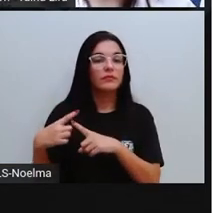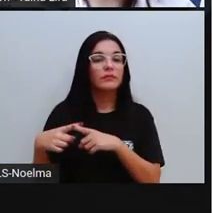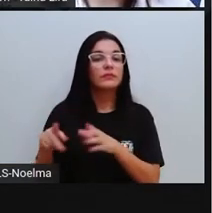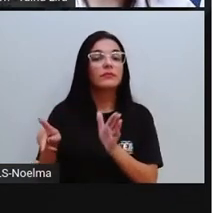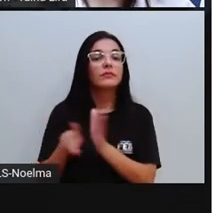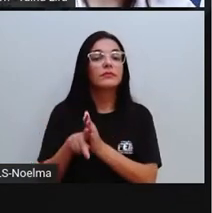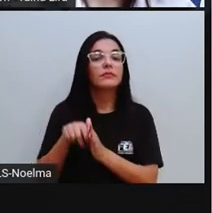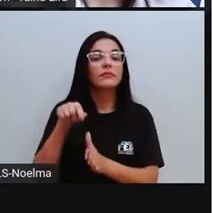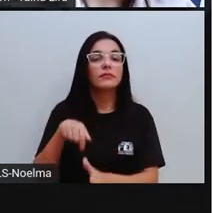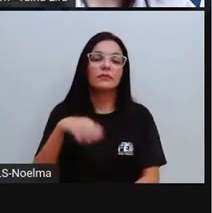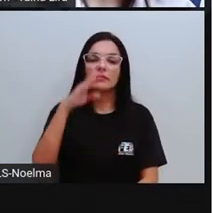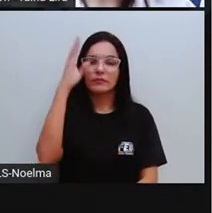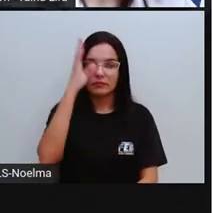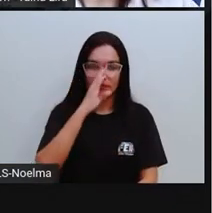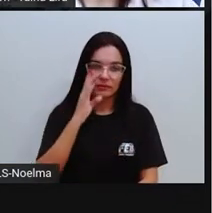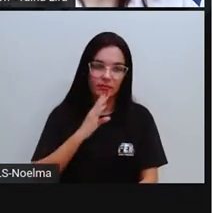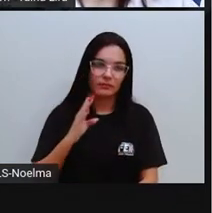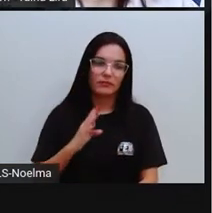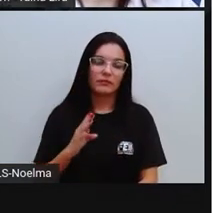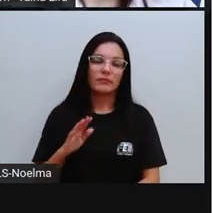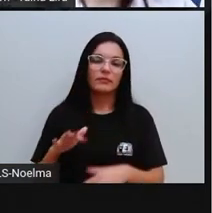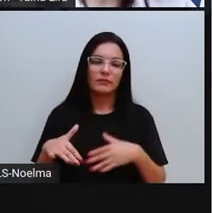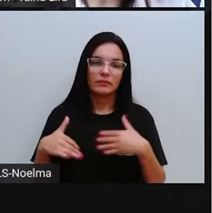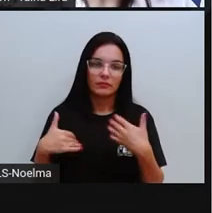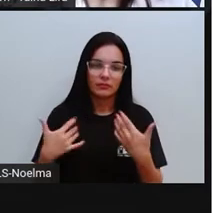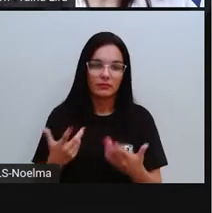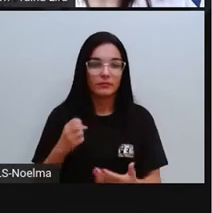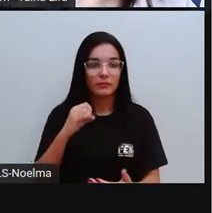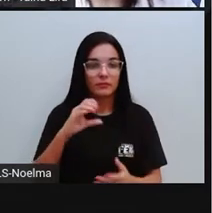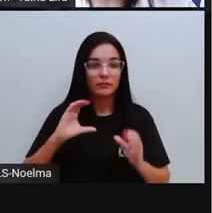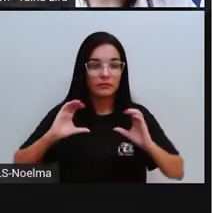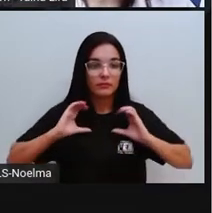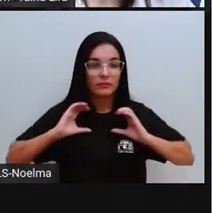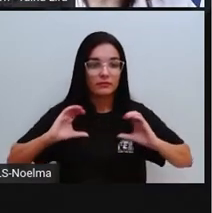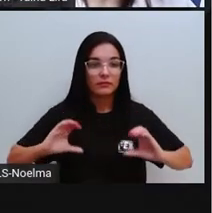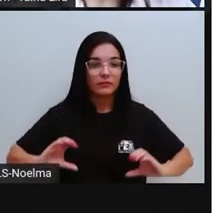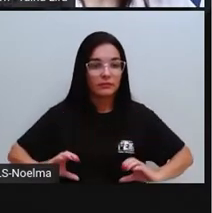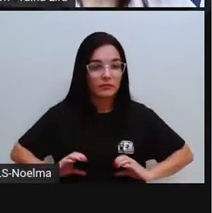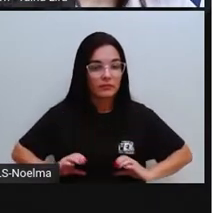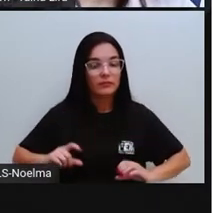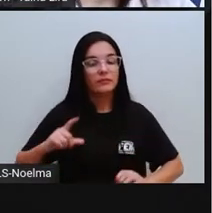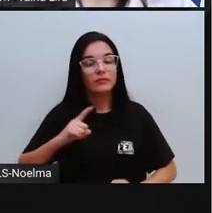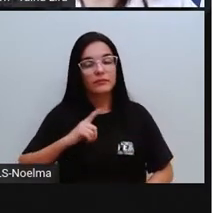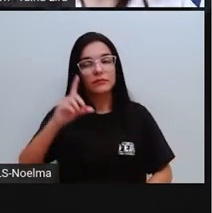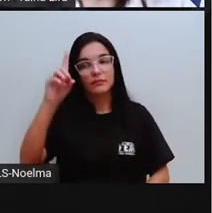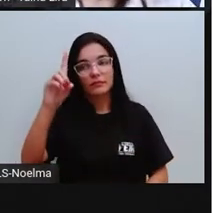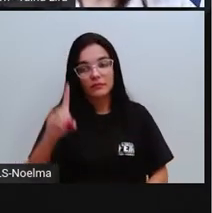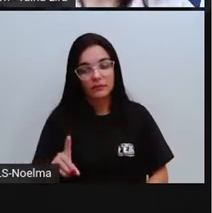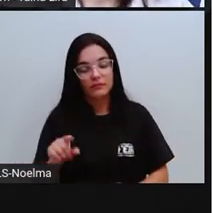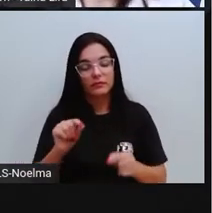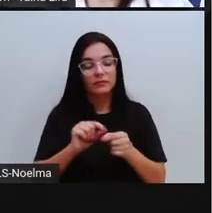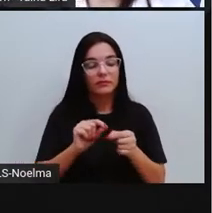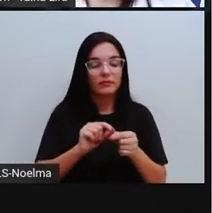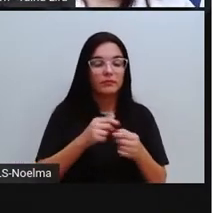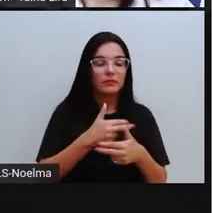são cidadãos, certo? Então, como todo cidadão, eles têm direitos e deveres, certo?